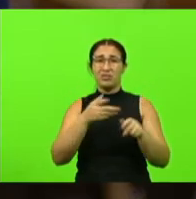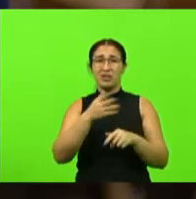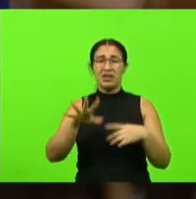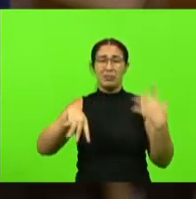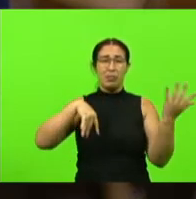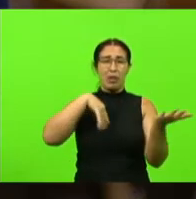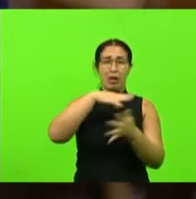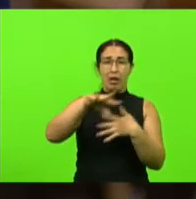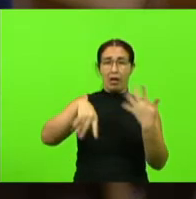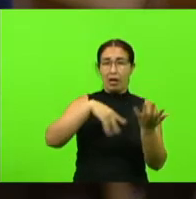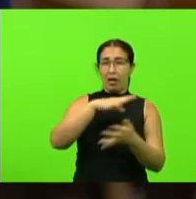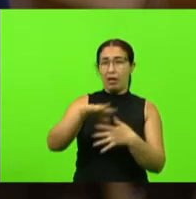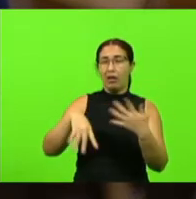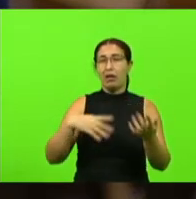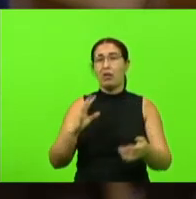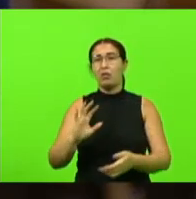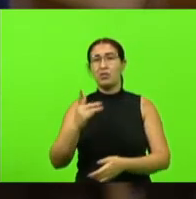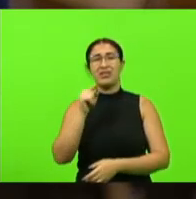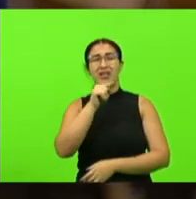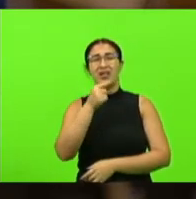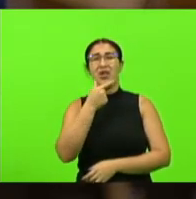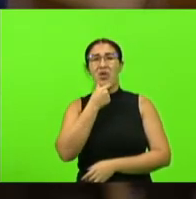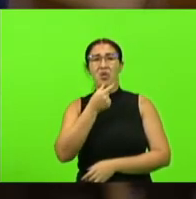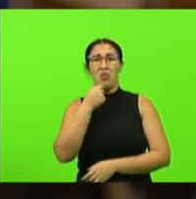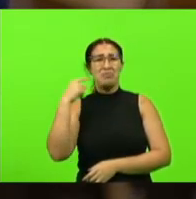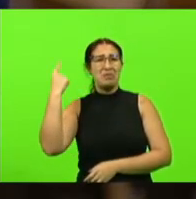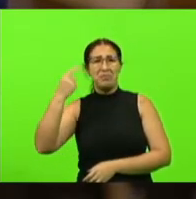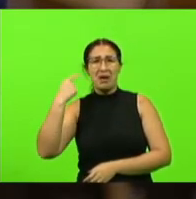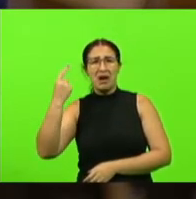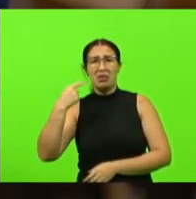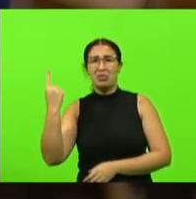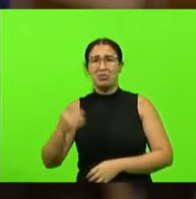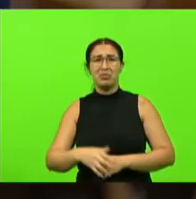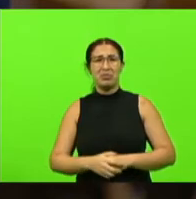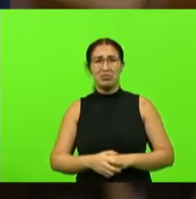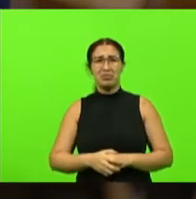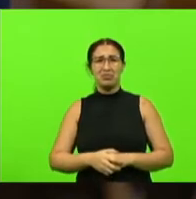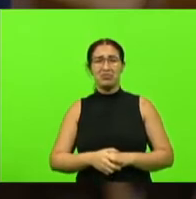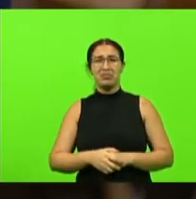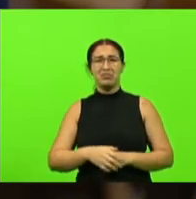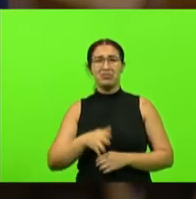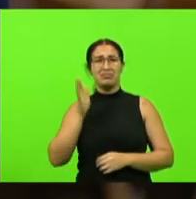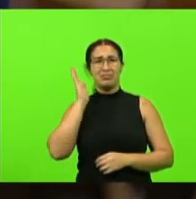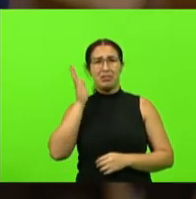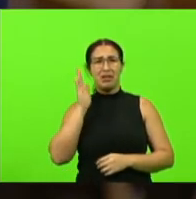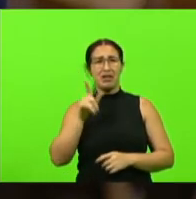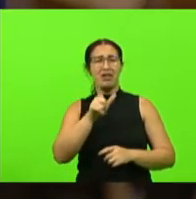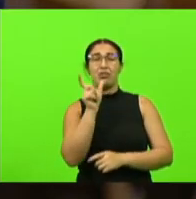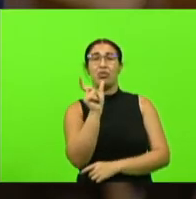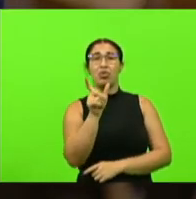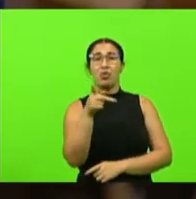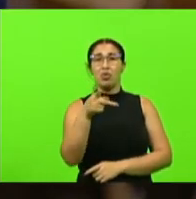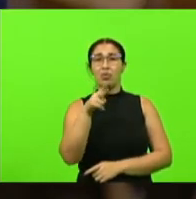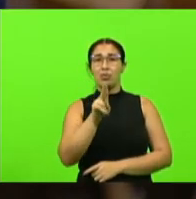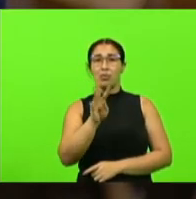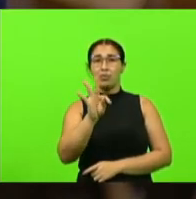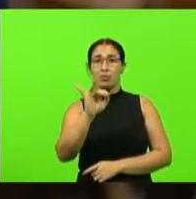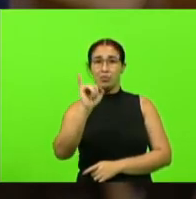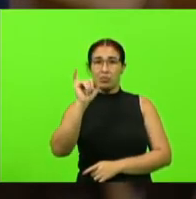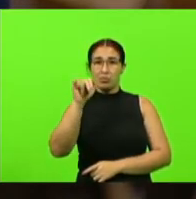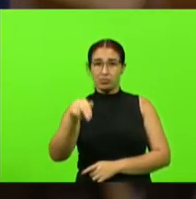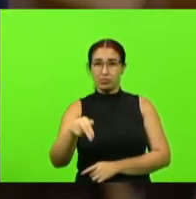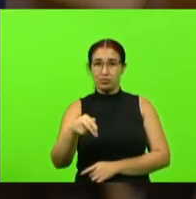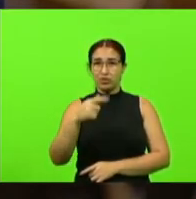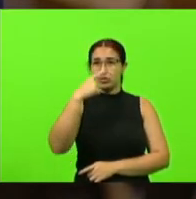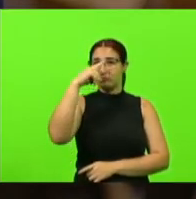selvageria de um psicopata louco imbecil o idiota chamado Putin onde